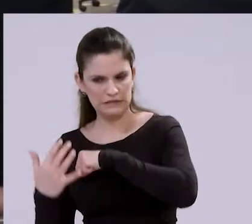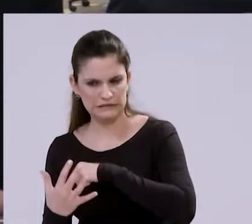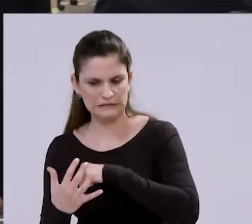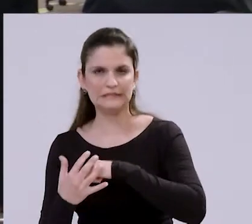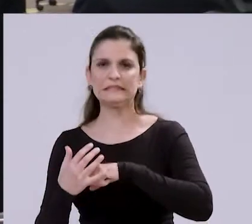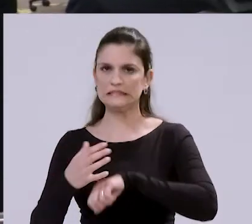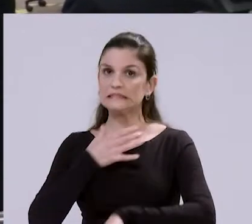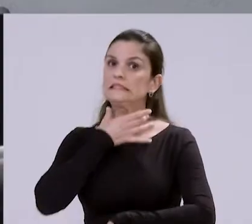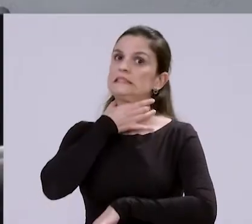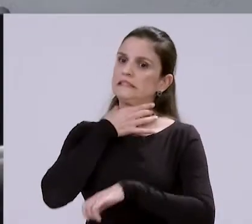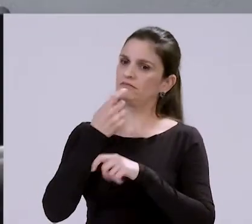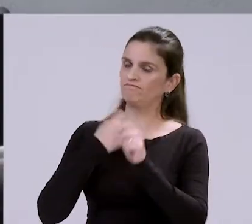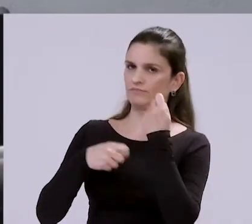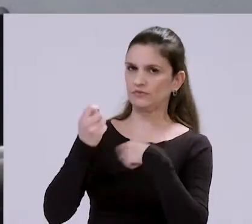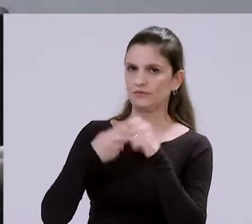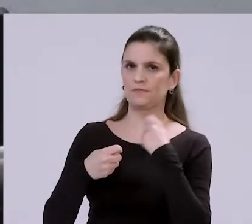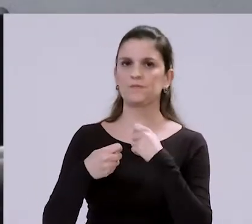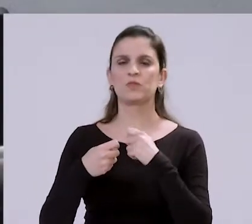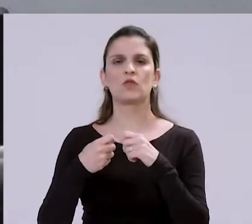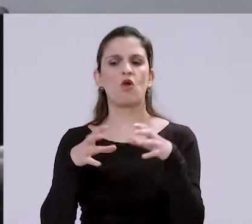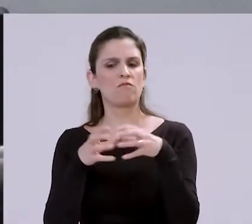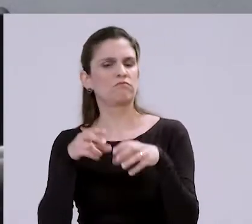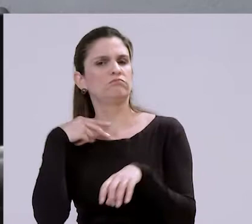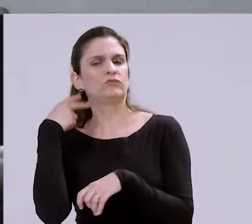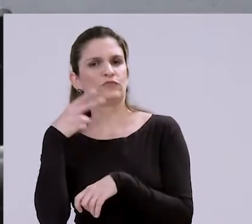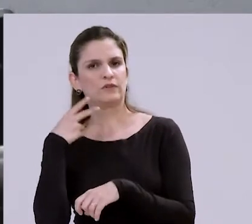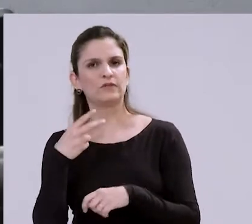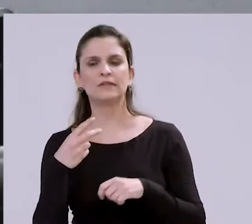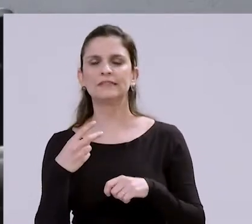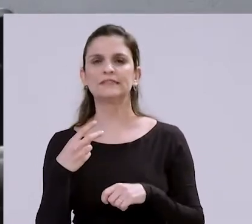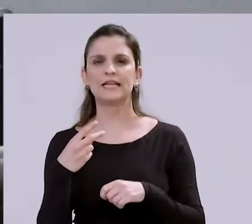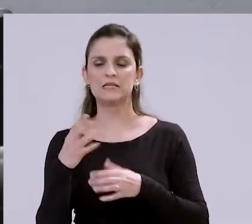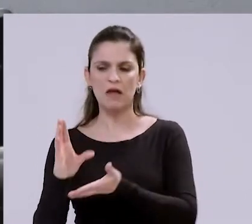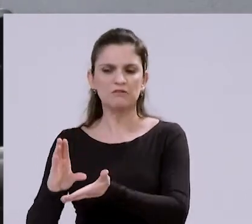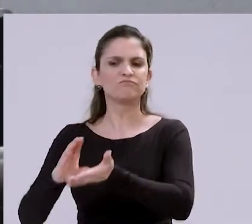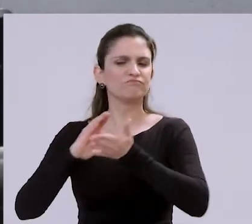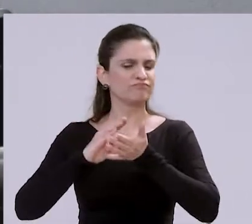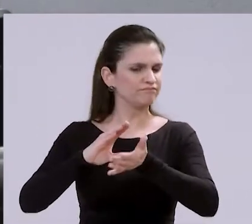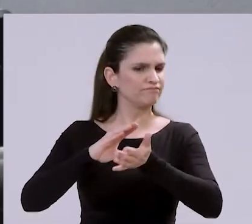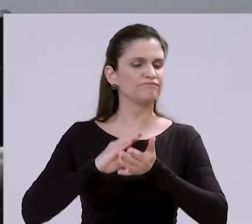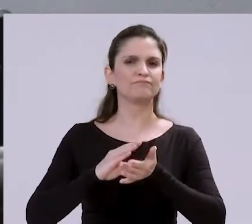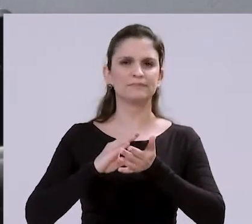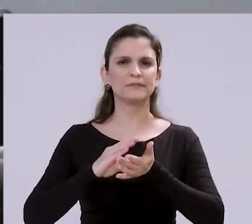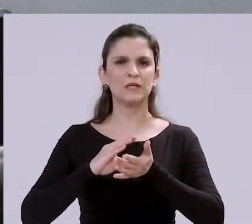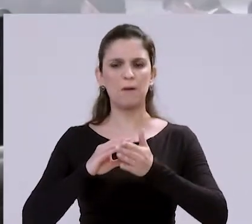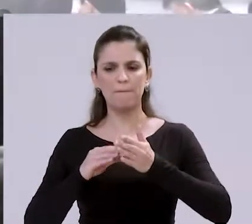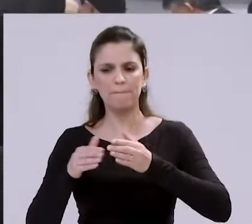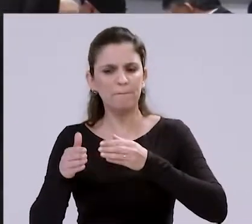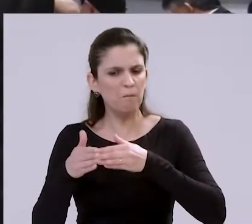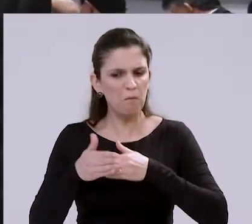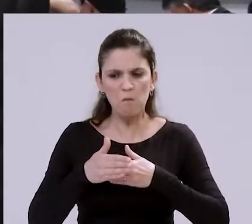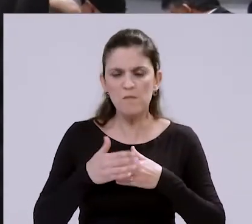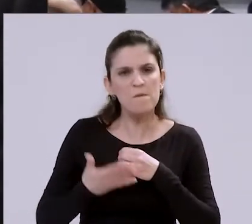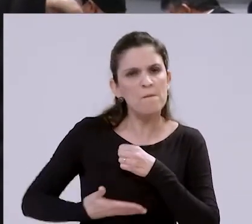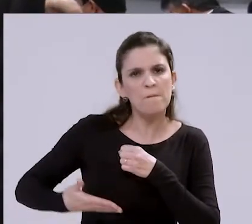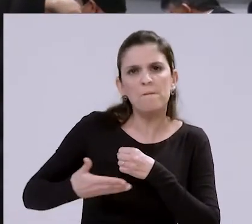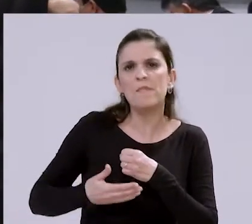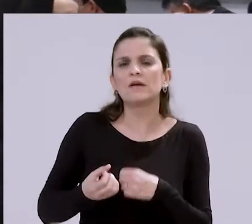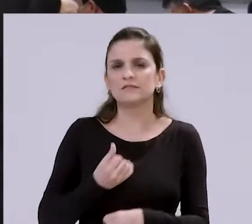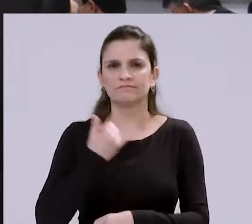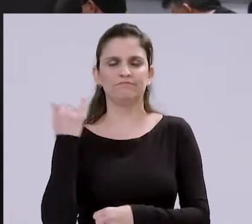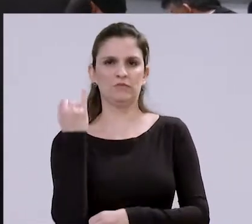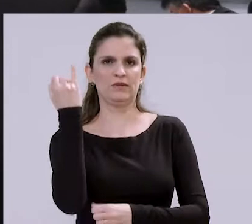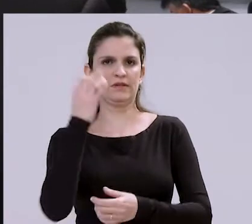-19 aftar a economia, os vereadores esperam a manutenção mínima de investimentos na cidade. Esperamos que Campo Grande